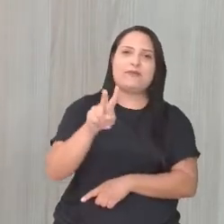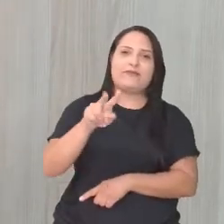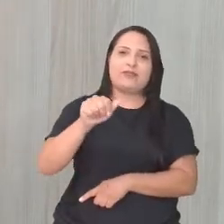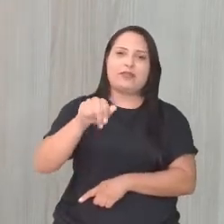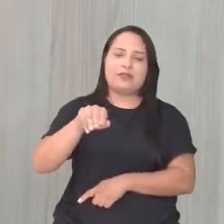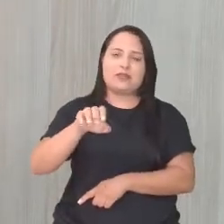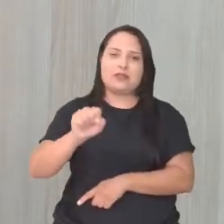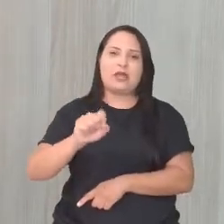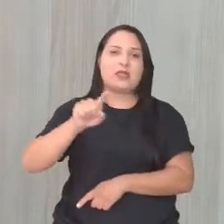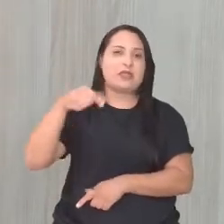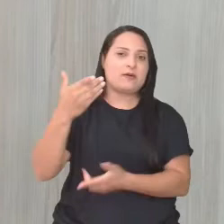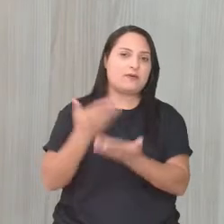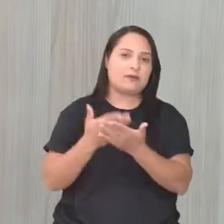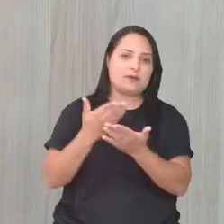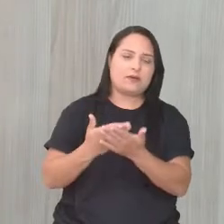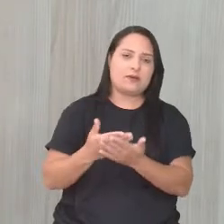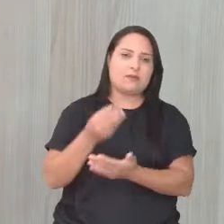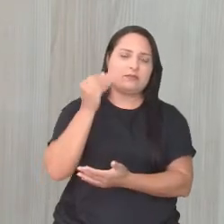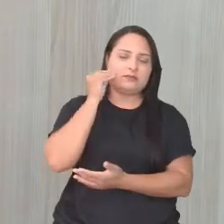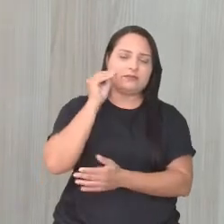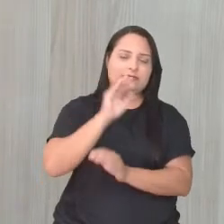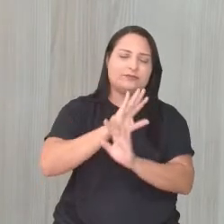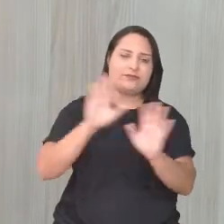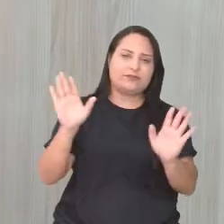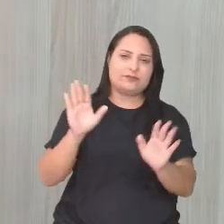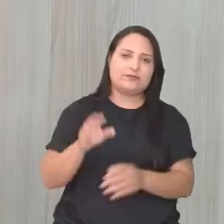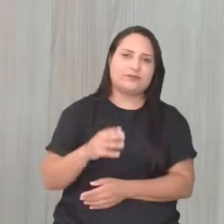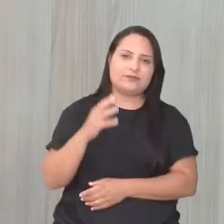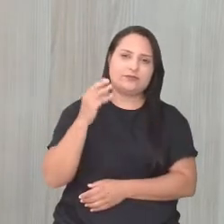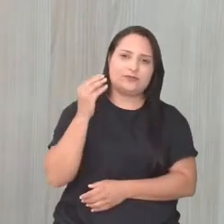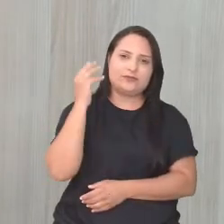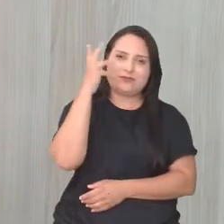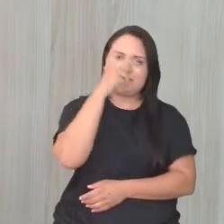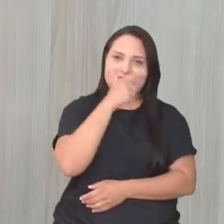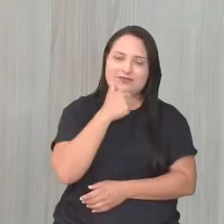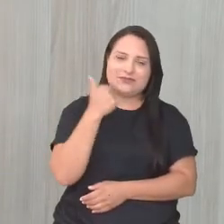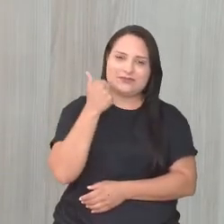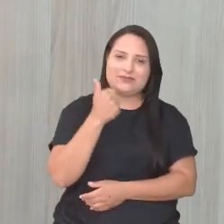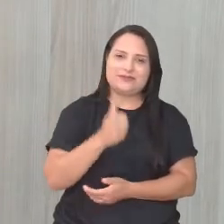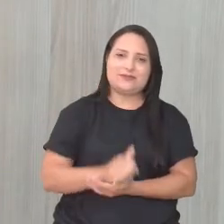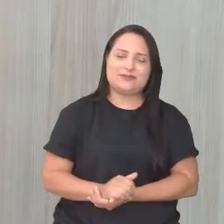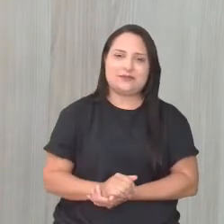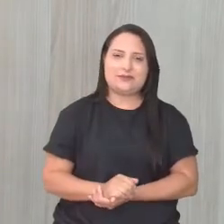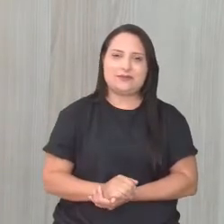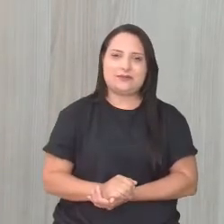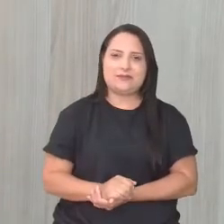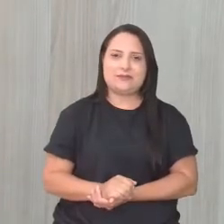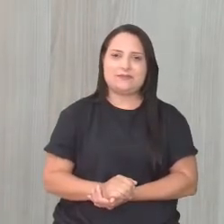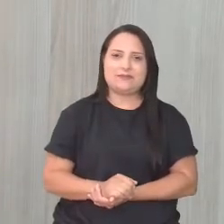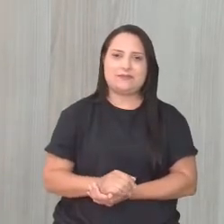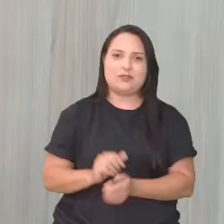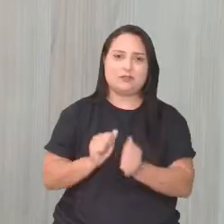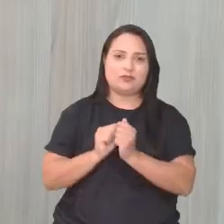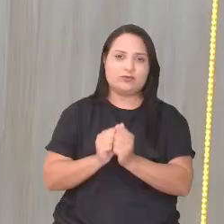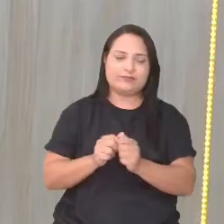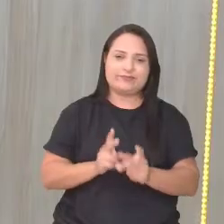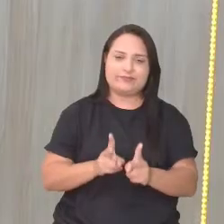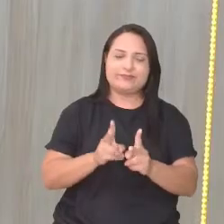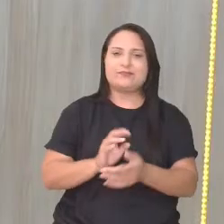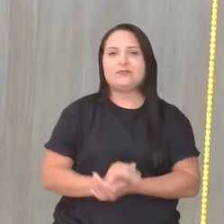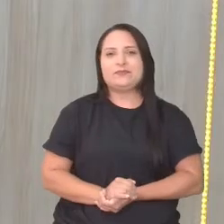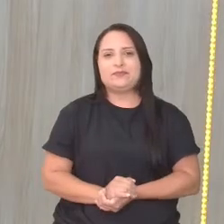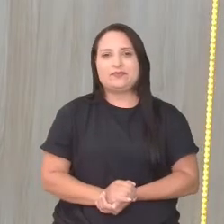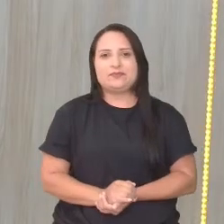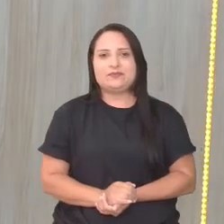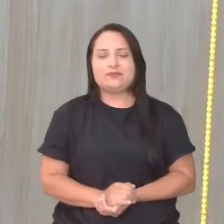pessoal. Até a próxima aula. Um beijo do Rostinho Lindo, ele disse para o professor, professora. Estamos juntos também, viu? Pois